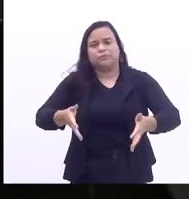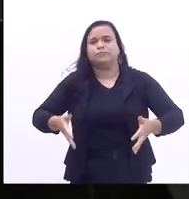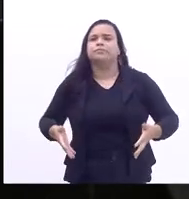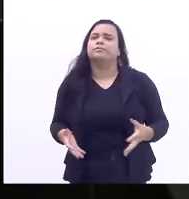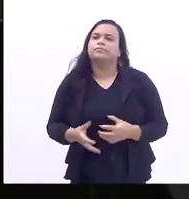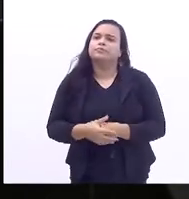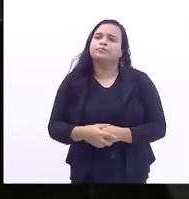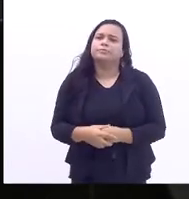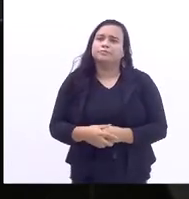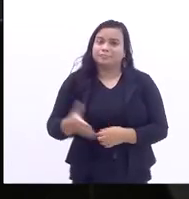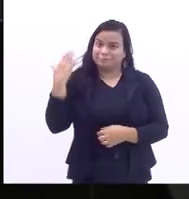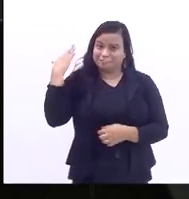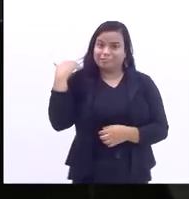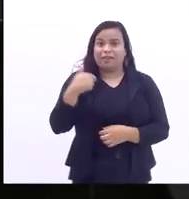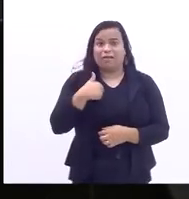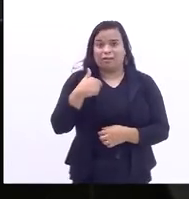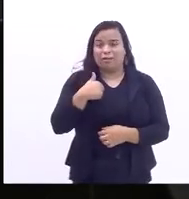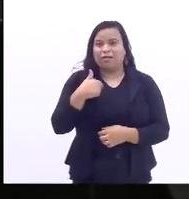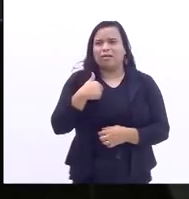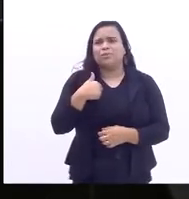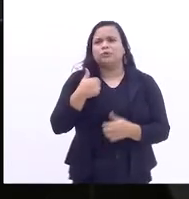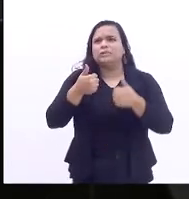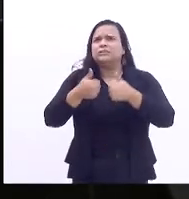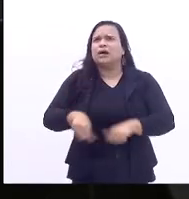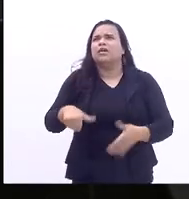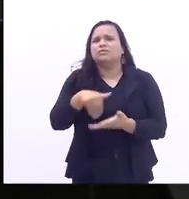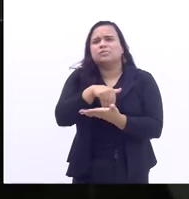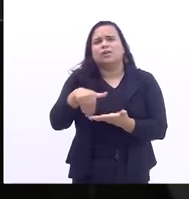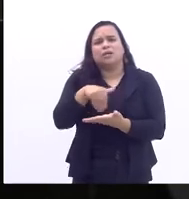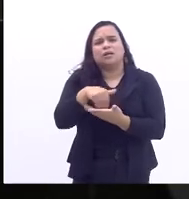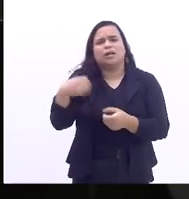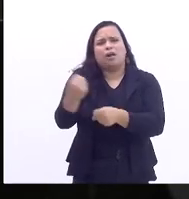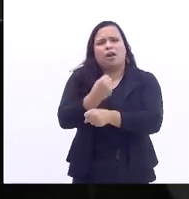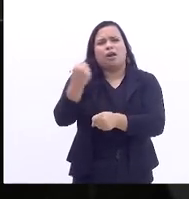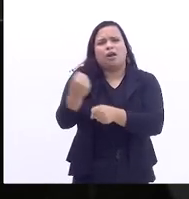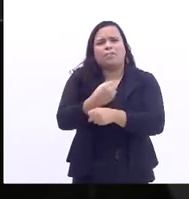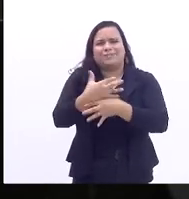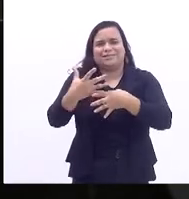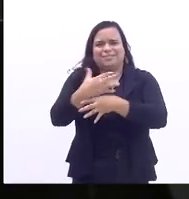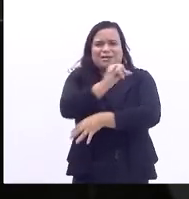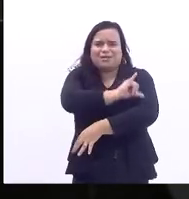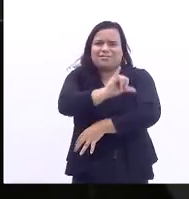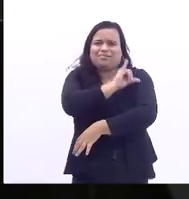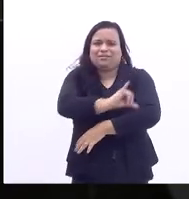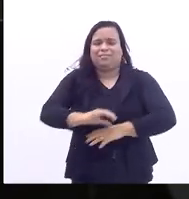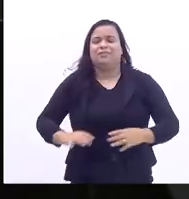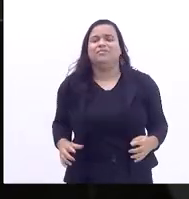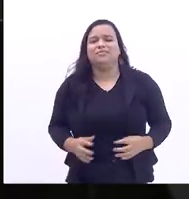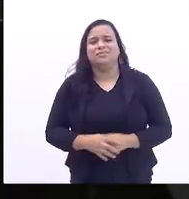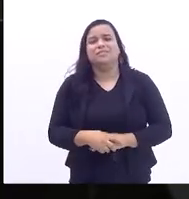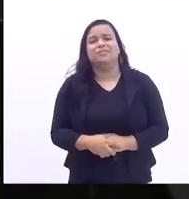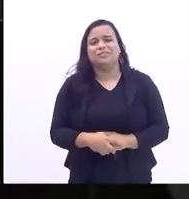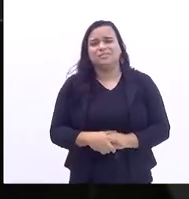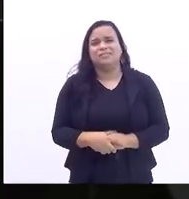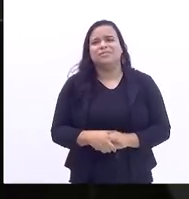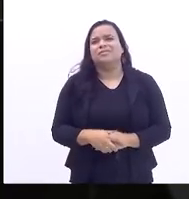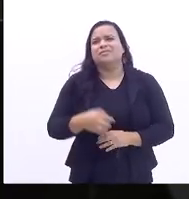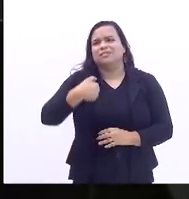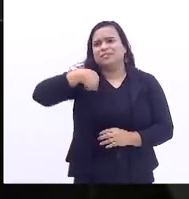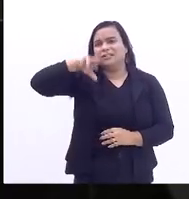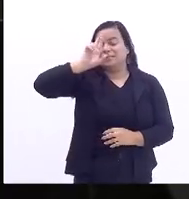eu, nessa época, era secretário de obras da cidade do Rio de Janeiro. eu fui um dos